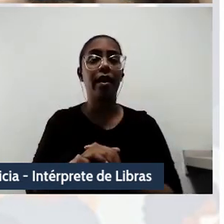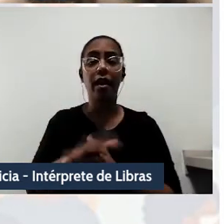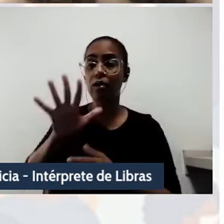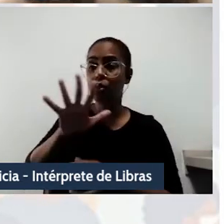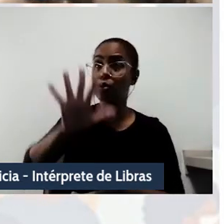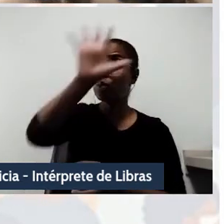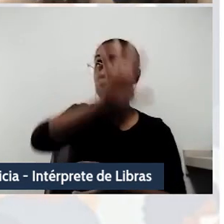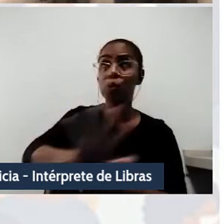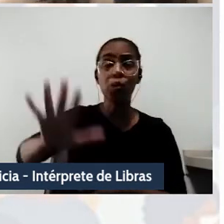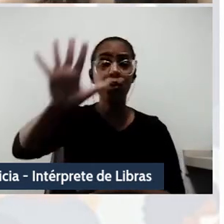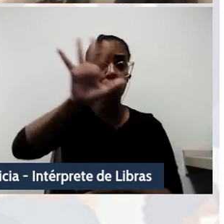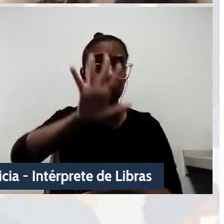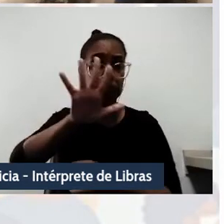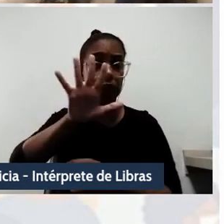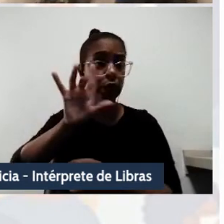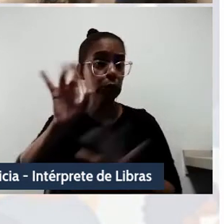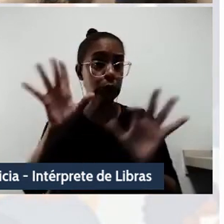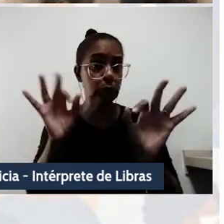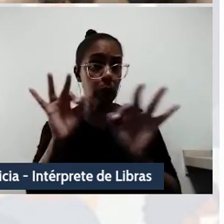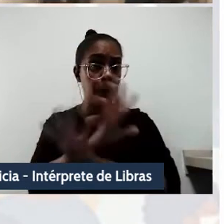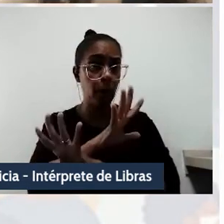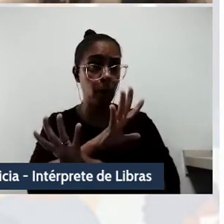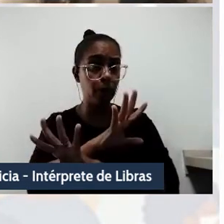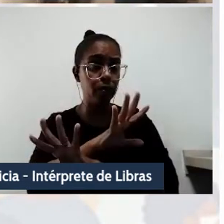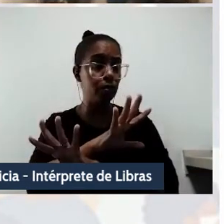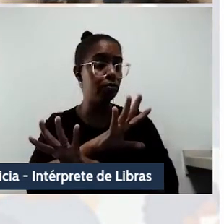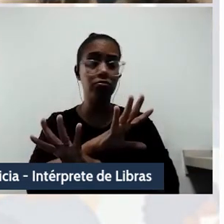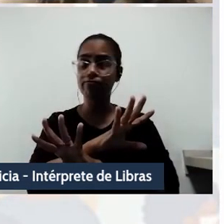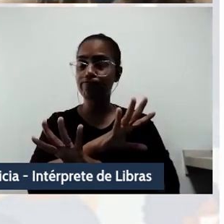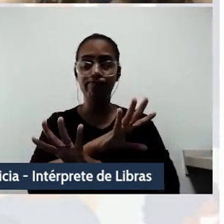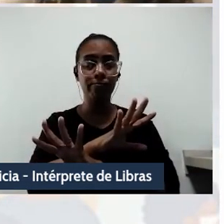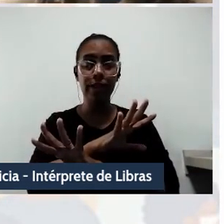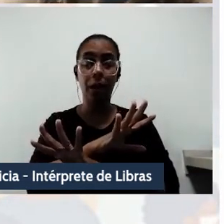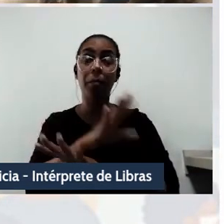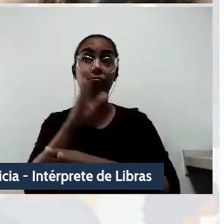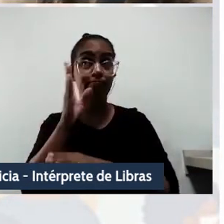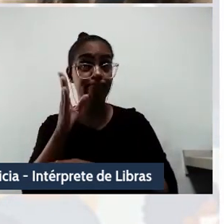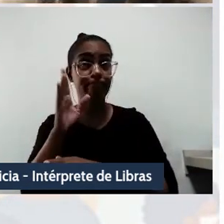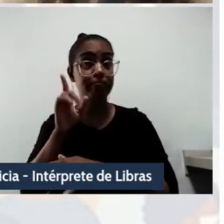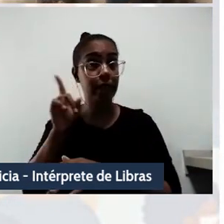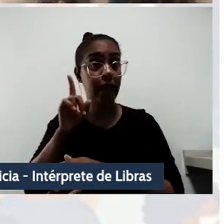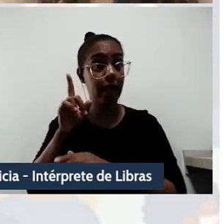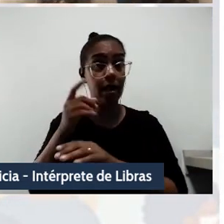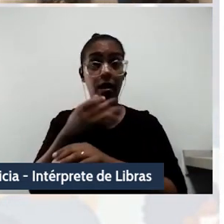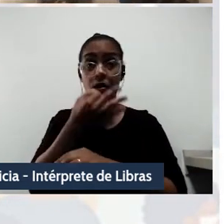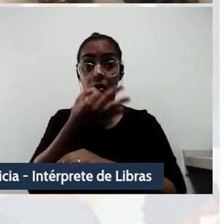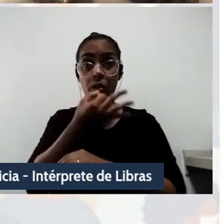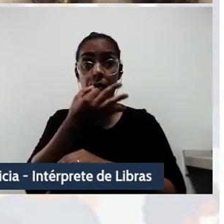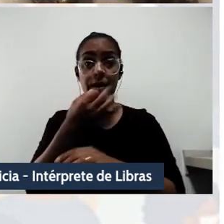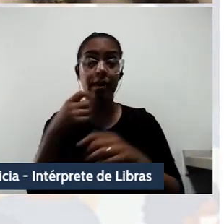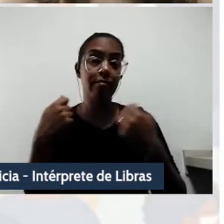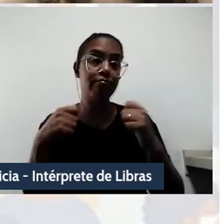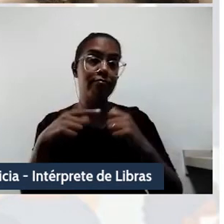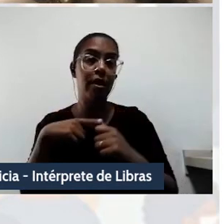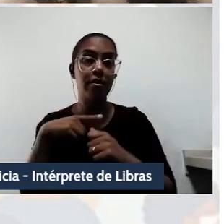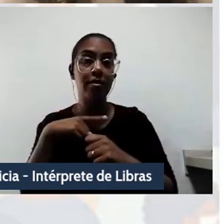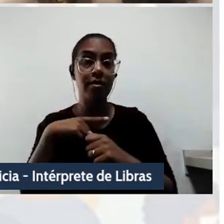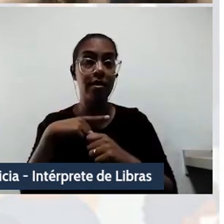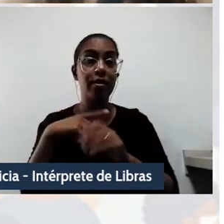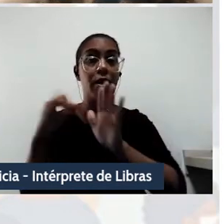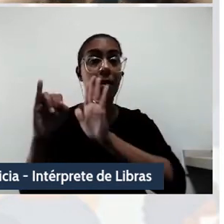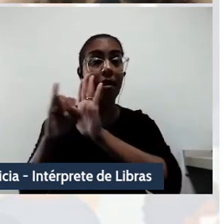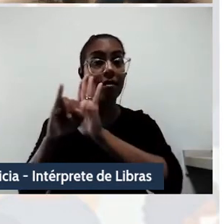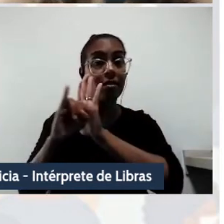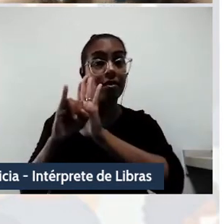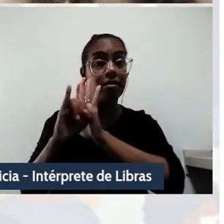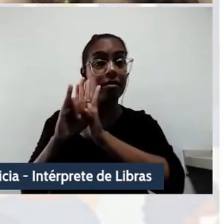ou em um Estado. Segundo ela, haveria nas especialidades existentes uma identidade masculina